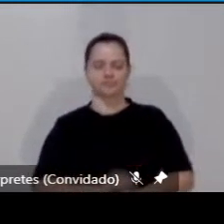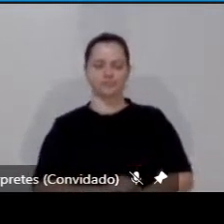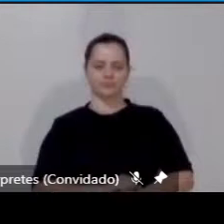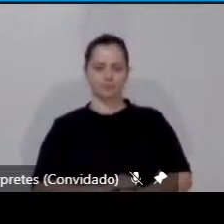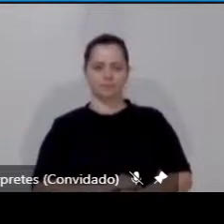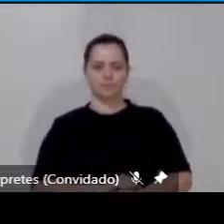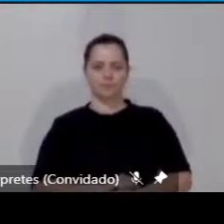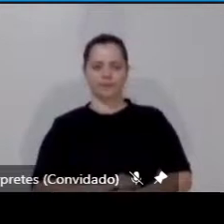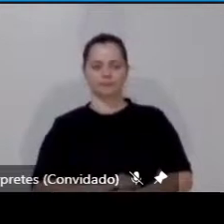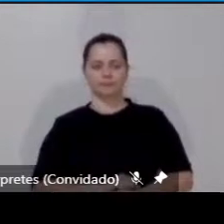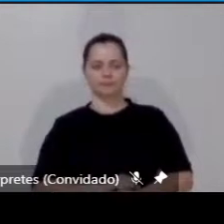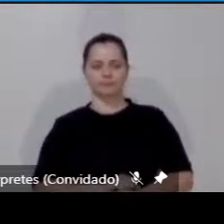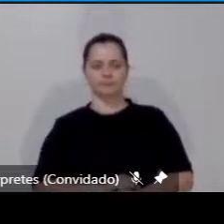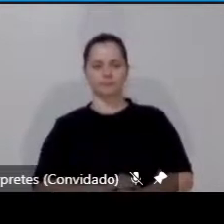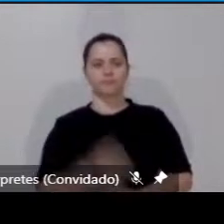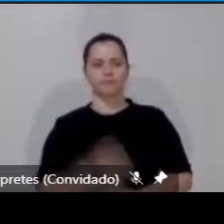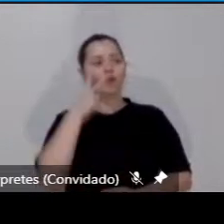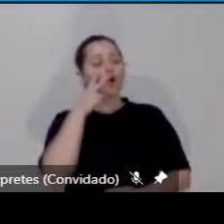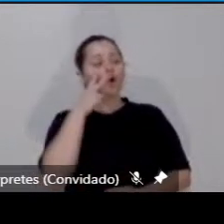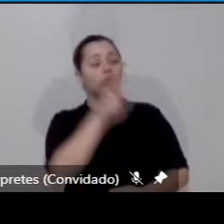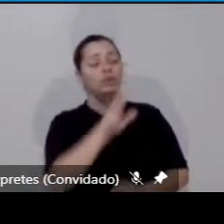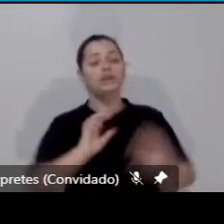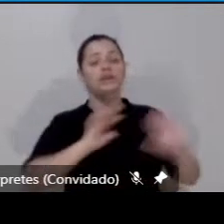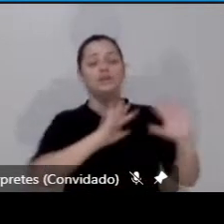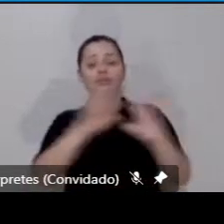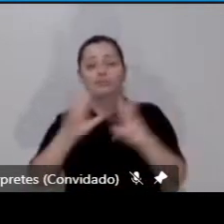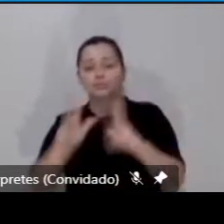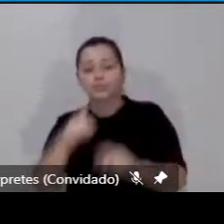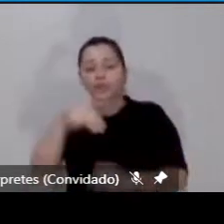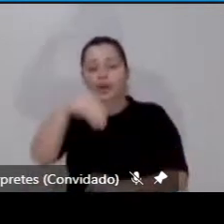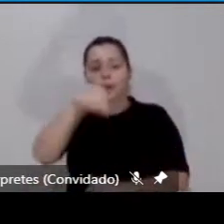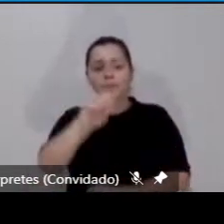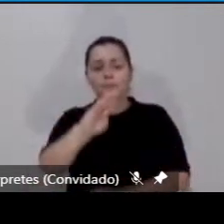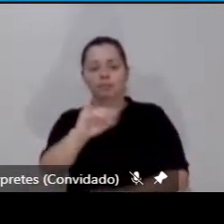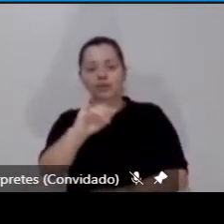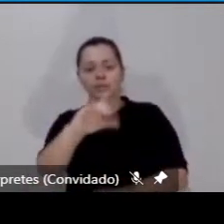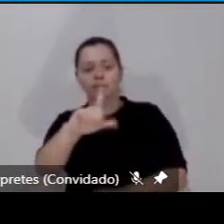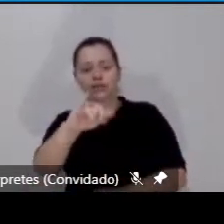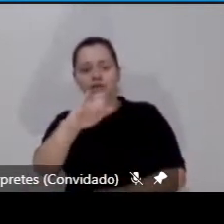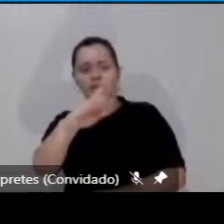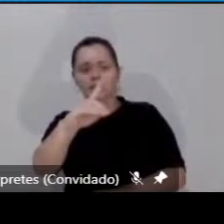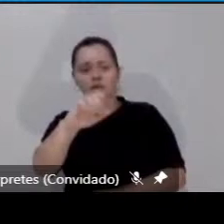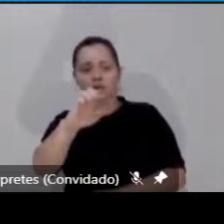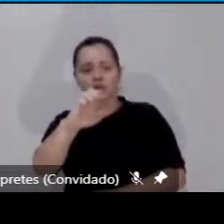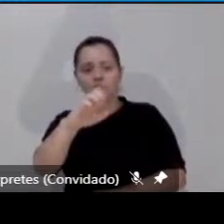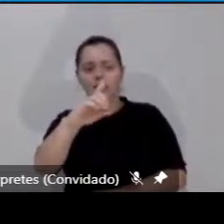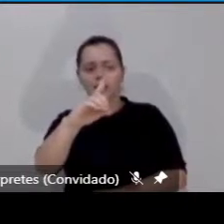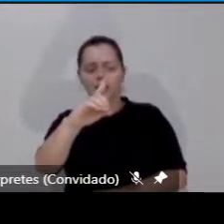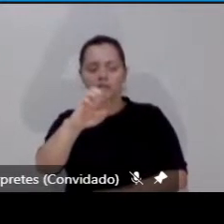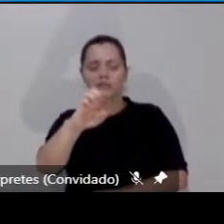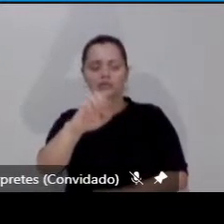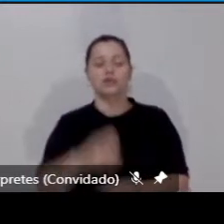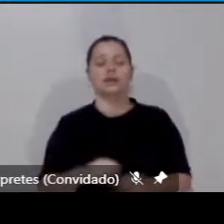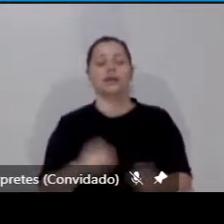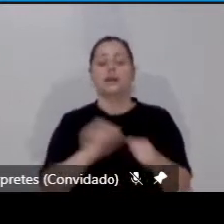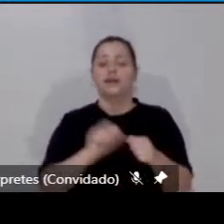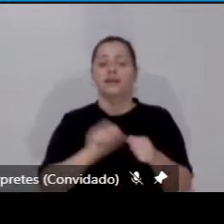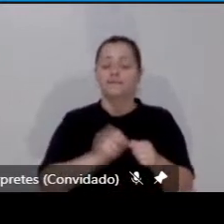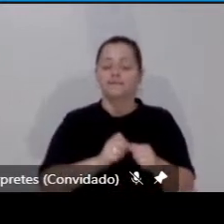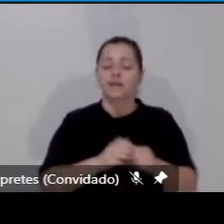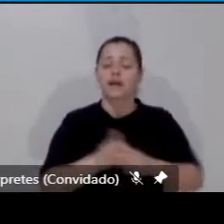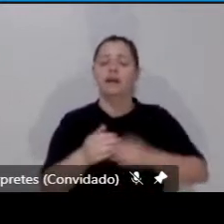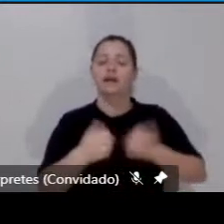Olhando a mobilidade na perspectiva de quem planeja o transporte, de quem formula políticas de